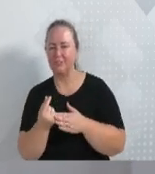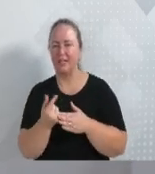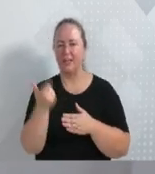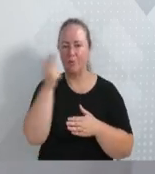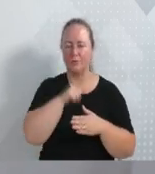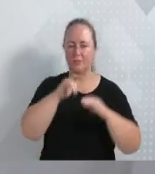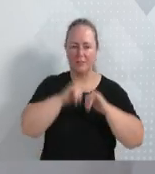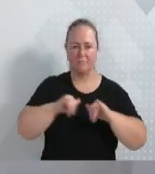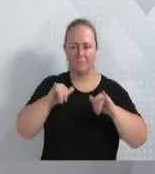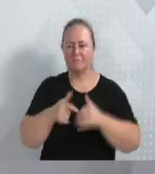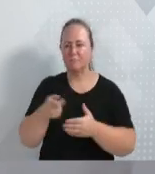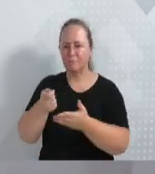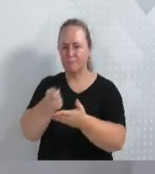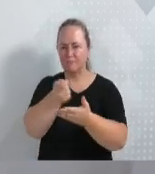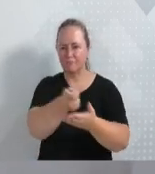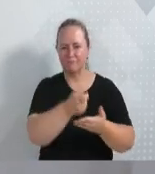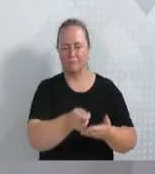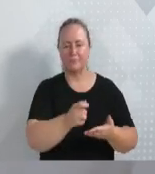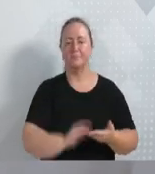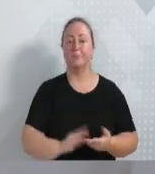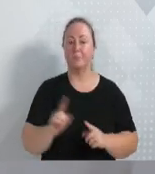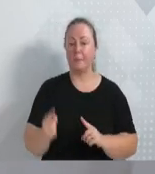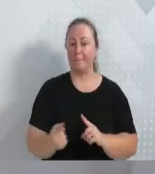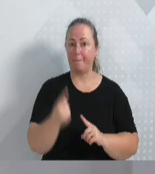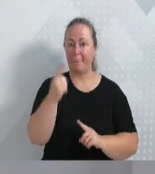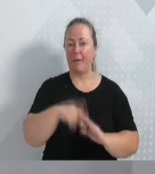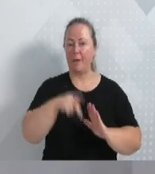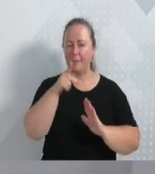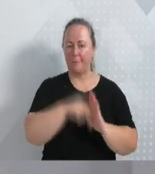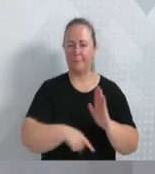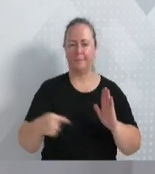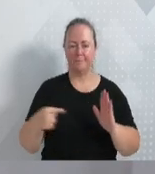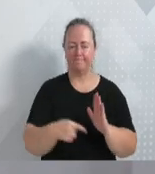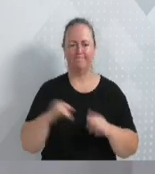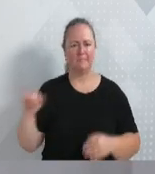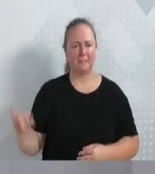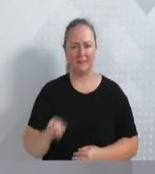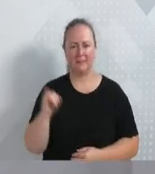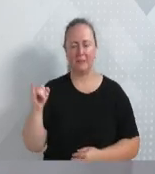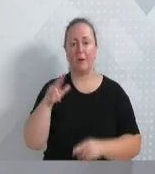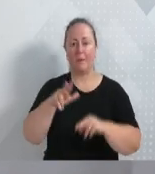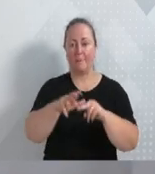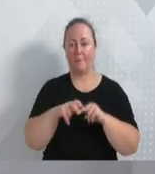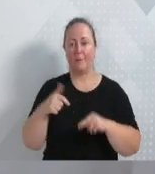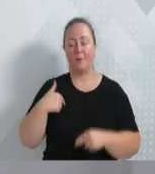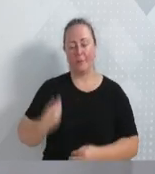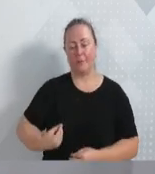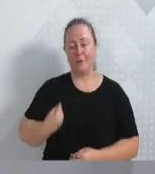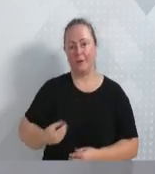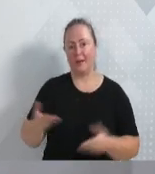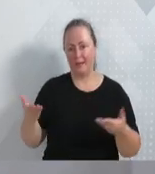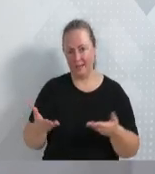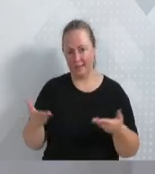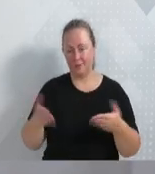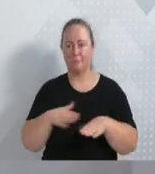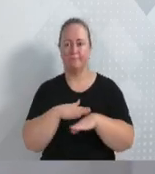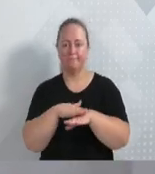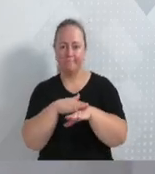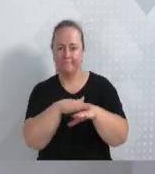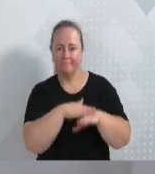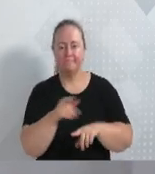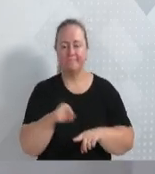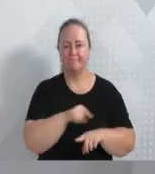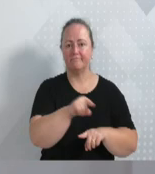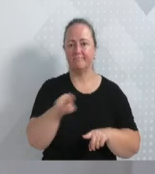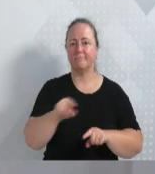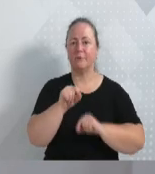campanhas e um dos nossos projetos mais importantes e que me trouxe até aqui nessa tarde para conversar com os senhores